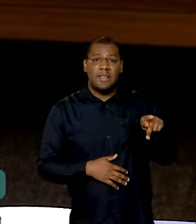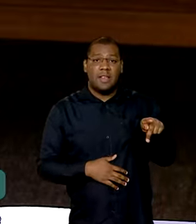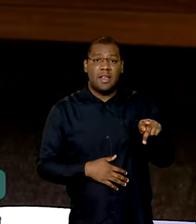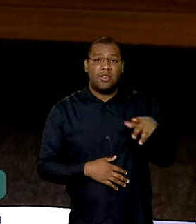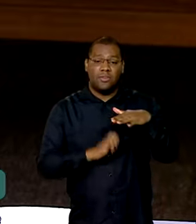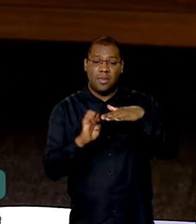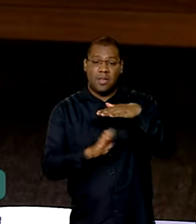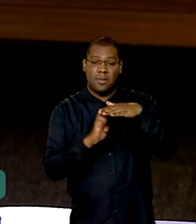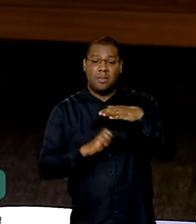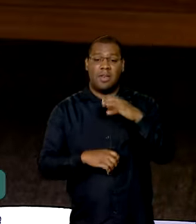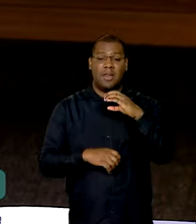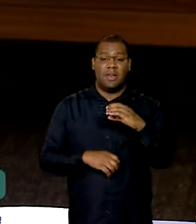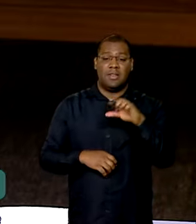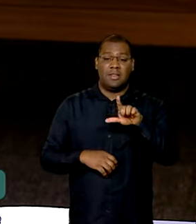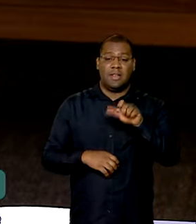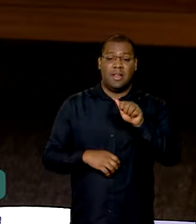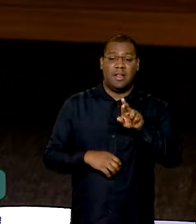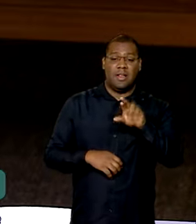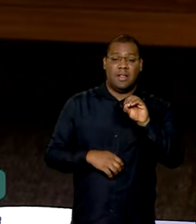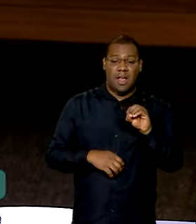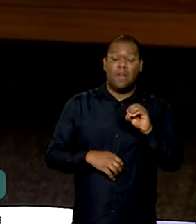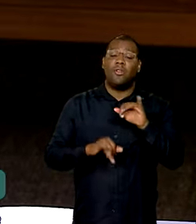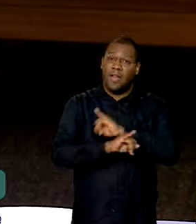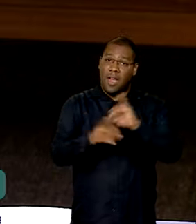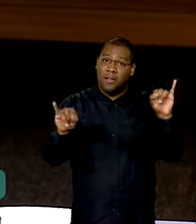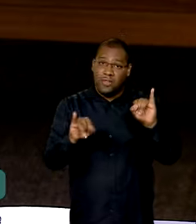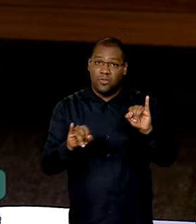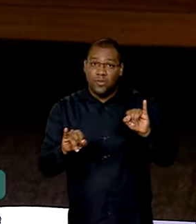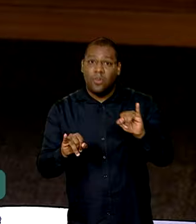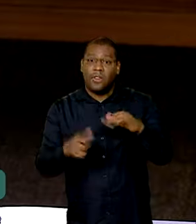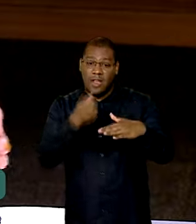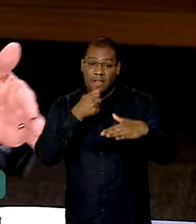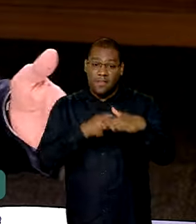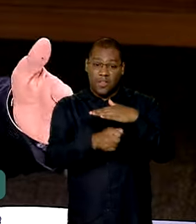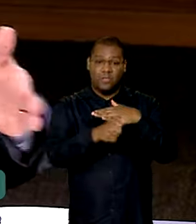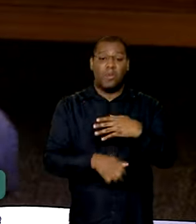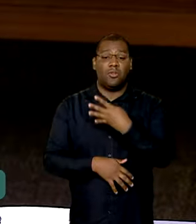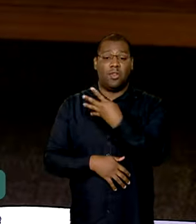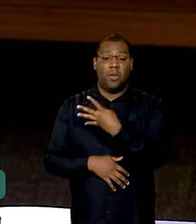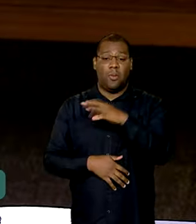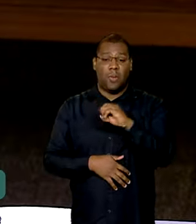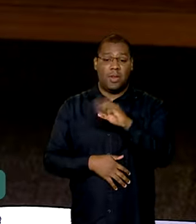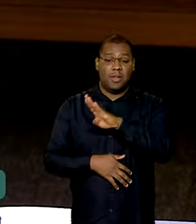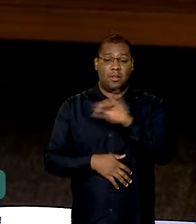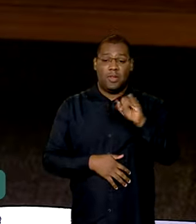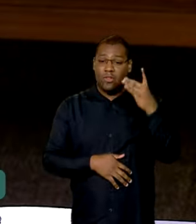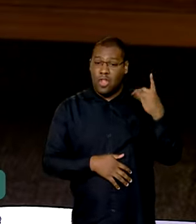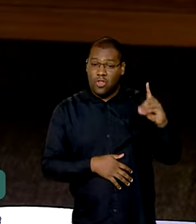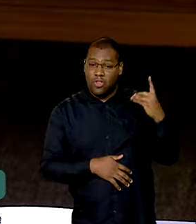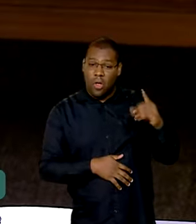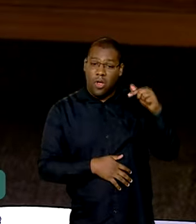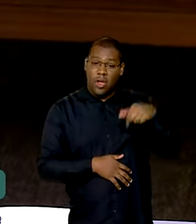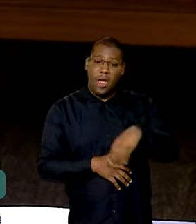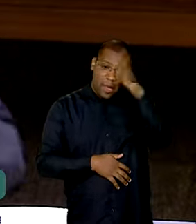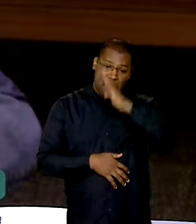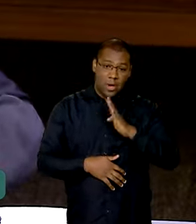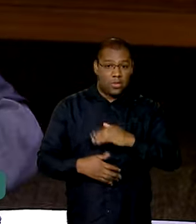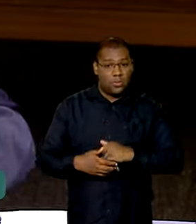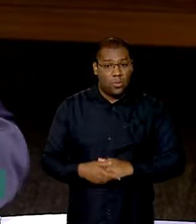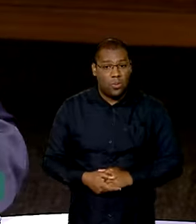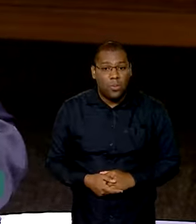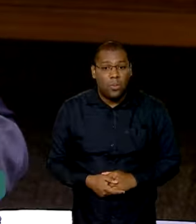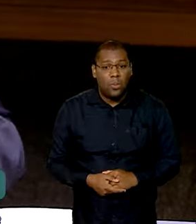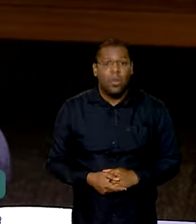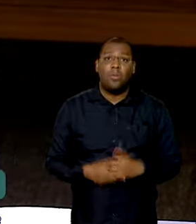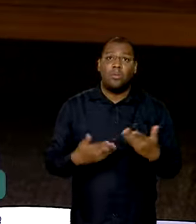anunciou a disposição de investir 40 bilhões de reais no Brasil, dos quais 17 a começar de ontem. Ora, então as